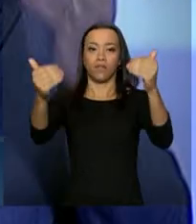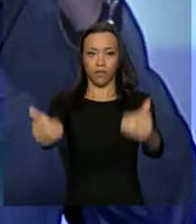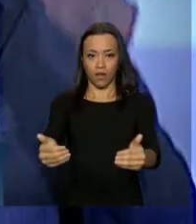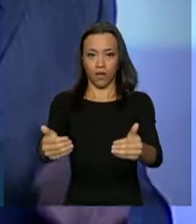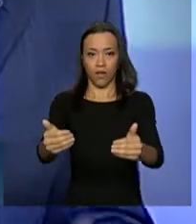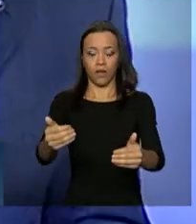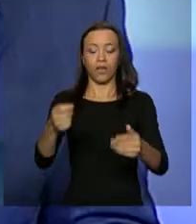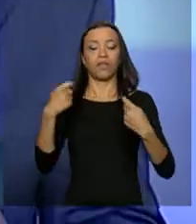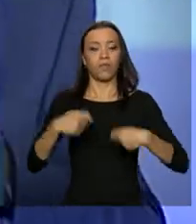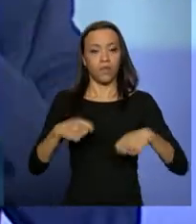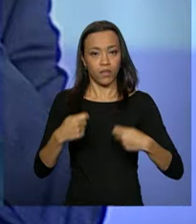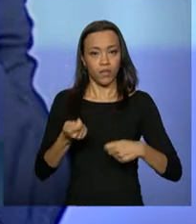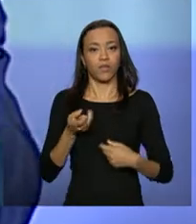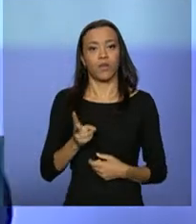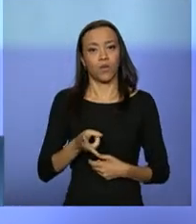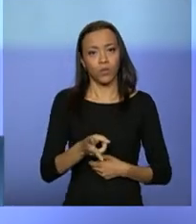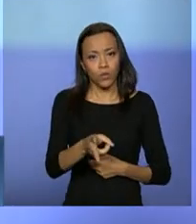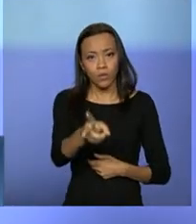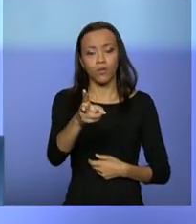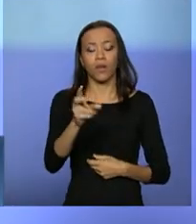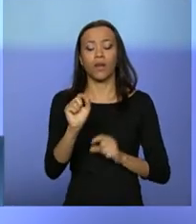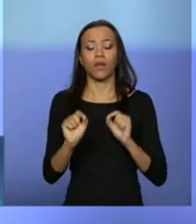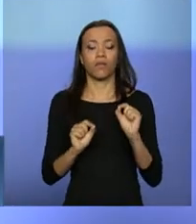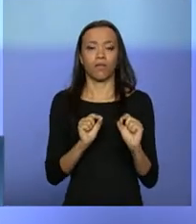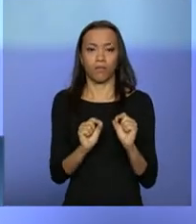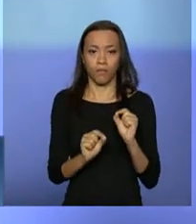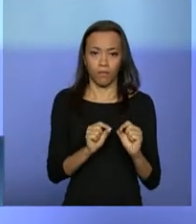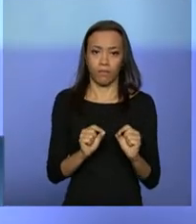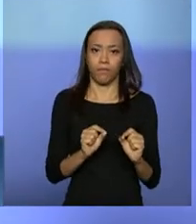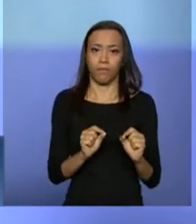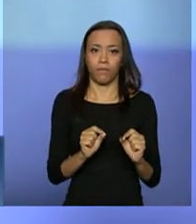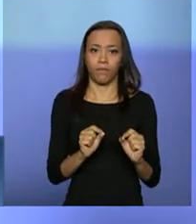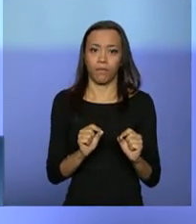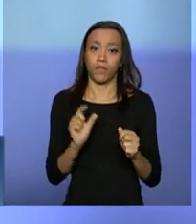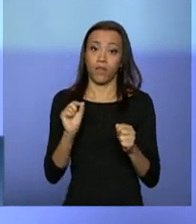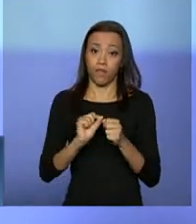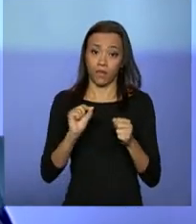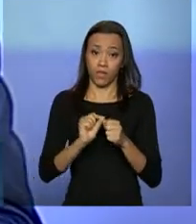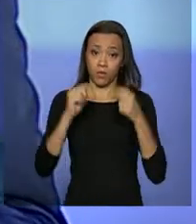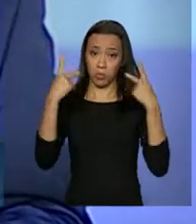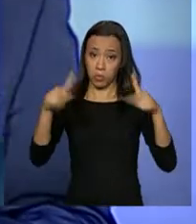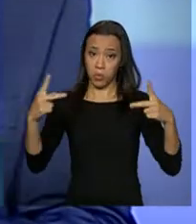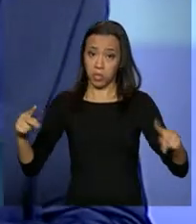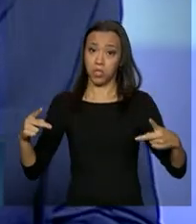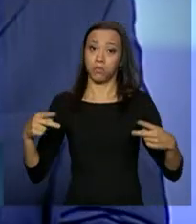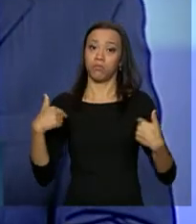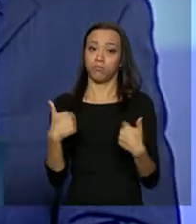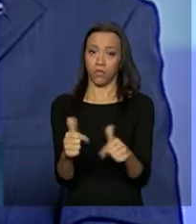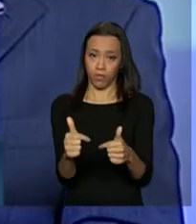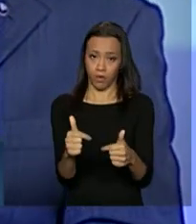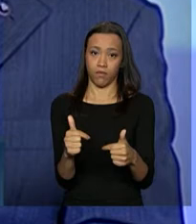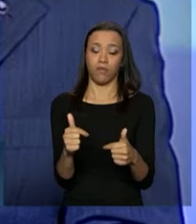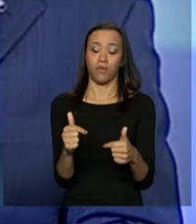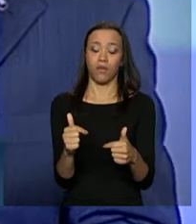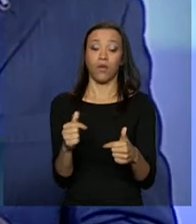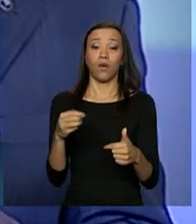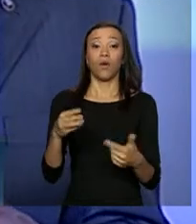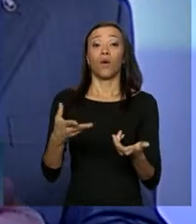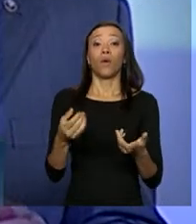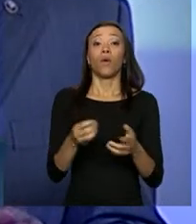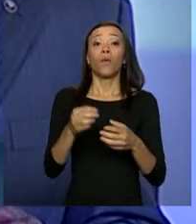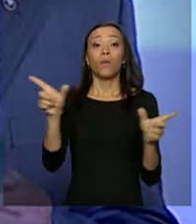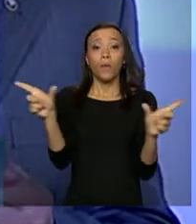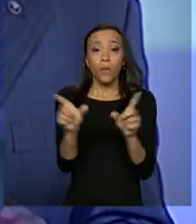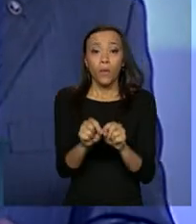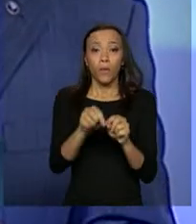precisam continuar cumprindo com as suas atribuições. O Ministério Público do Trabalho